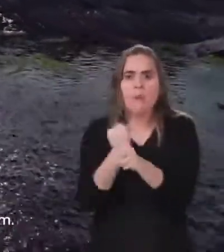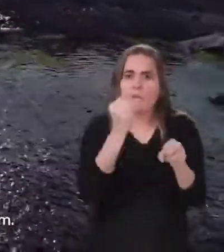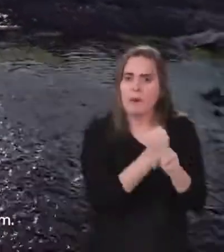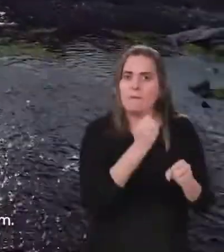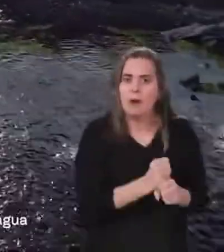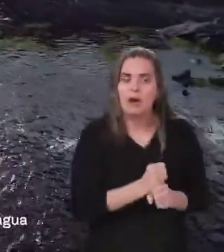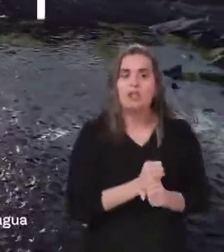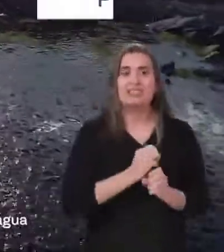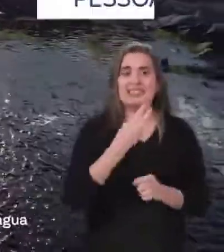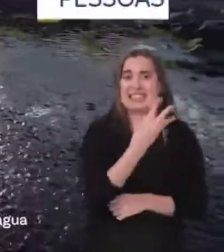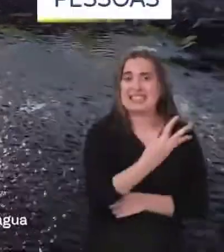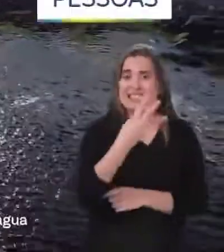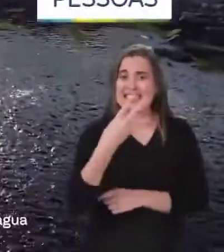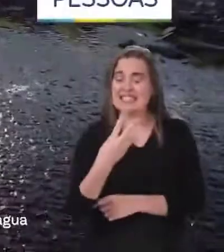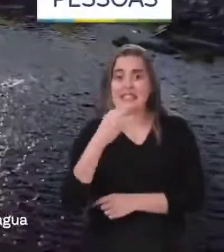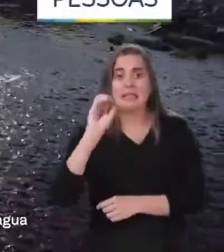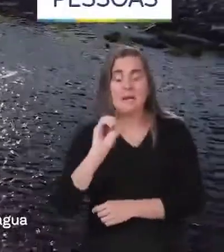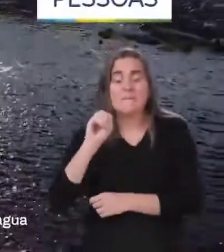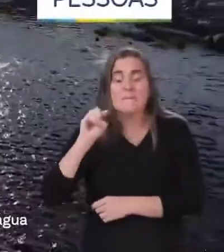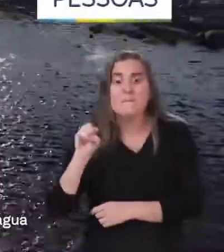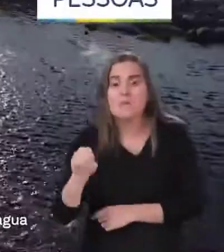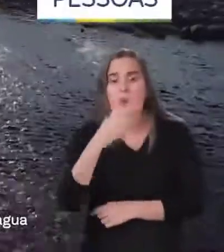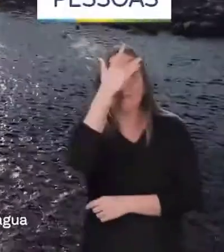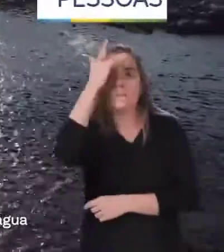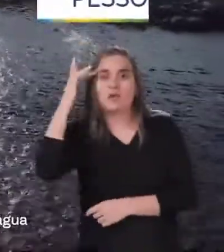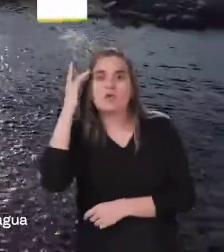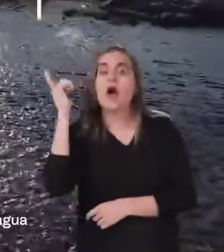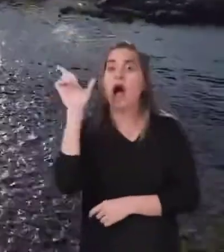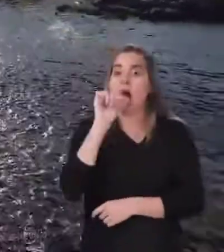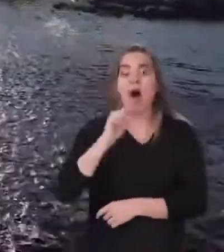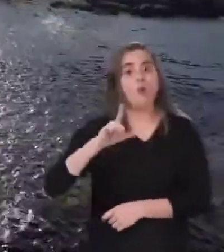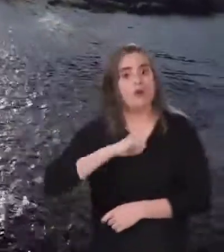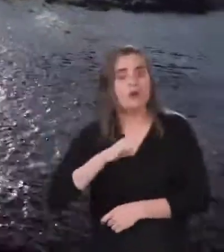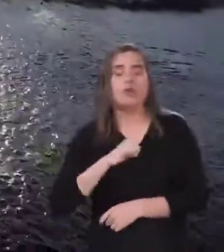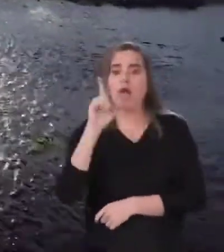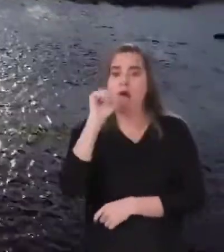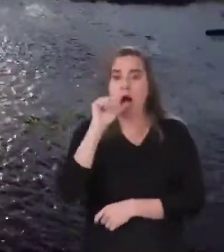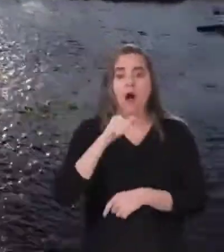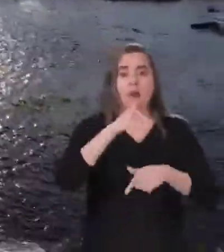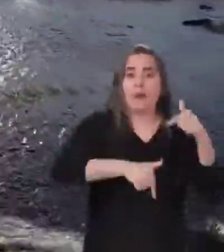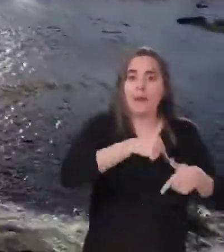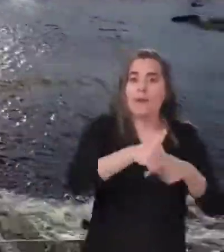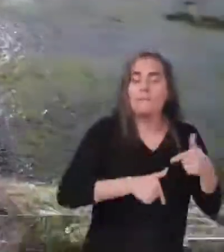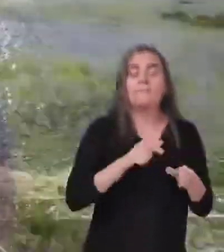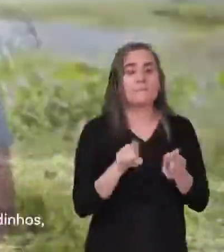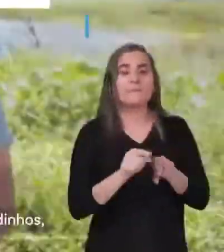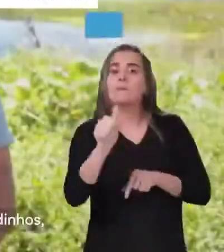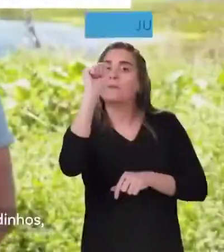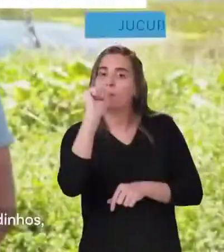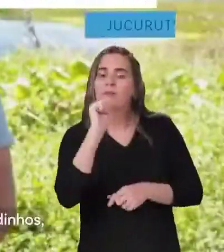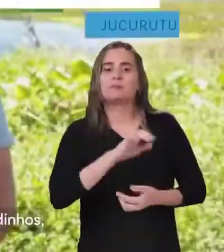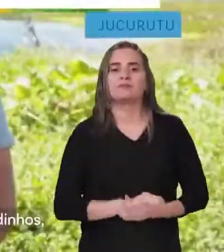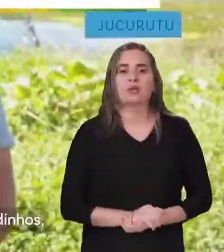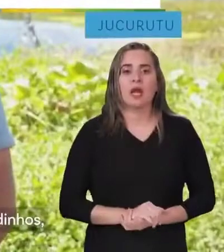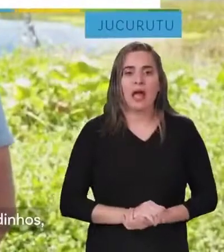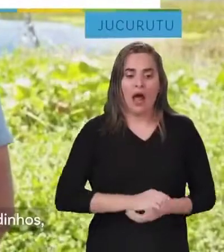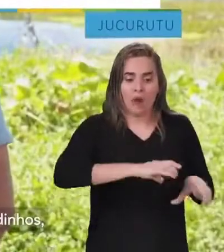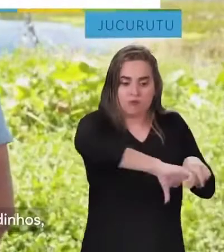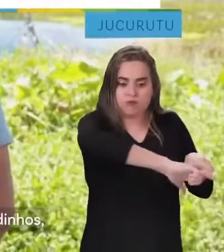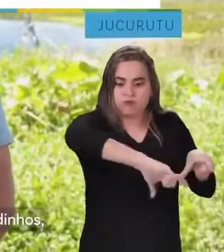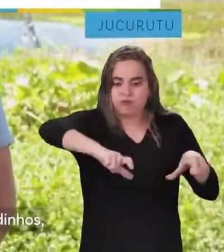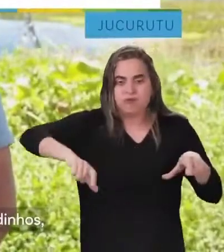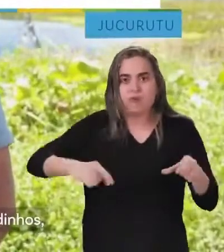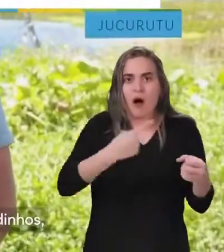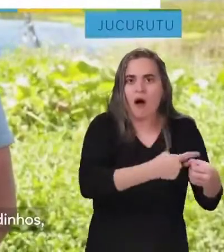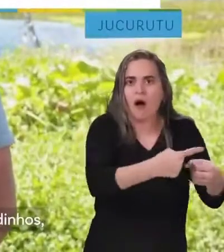não cumpriram. 330 mil pessoas vão ter mais água para beber e trabalhar na terra. Não só a bacia,